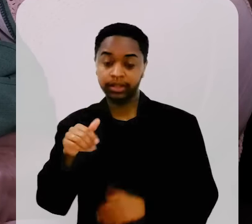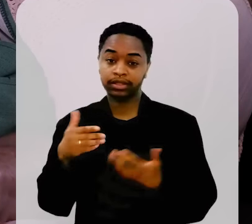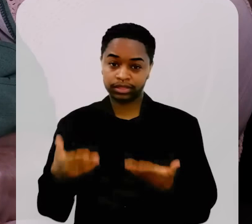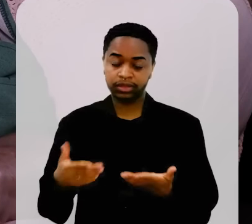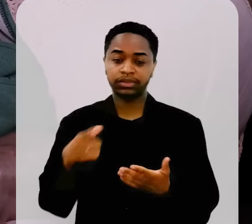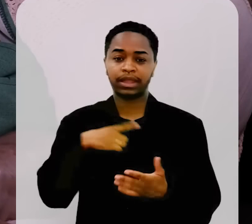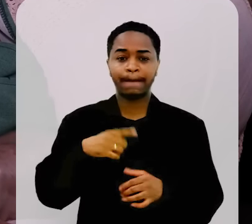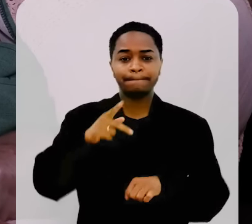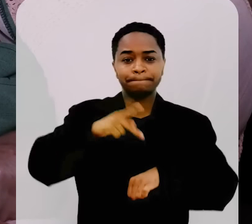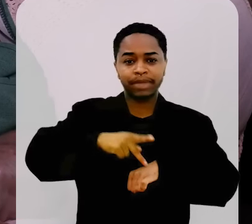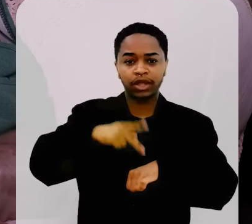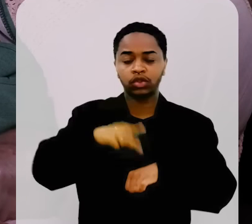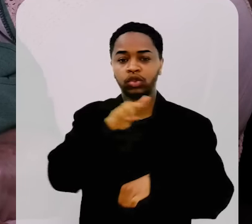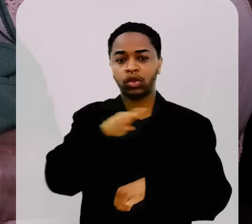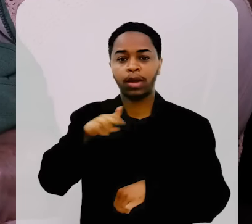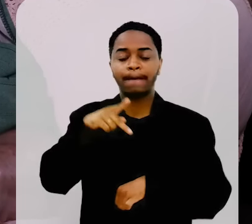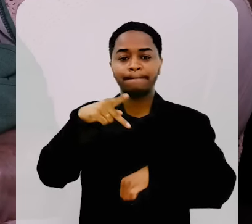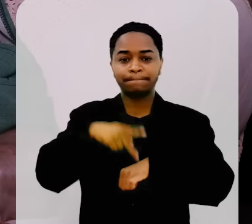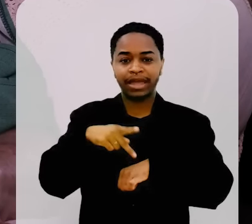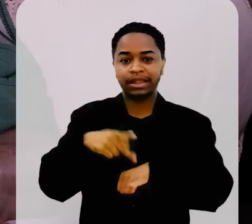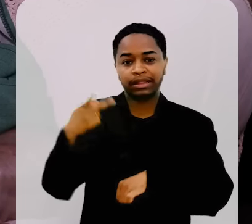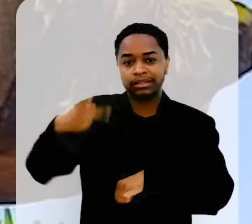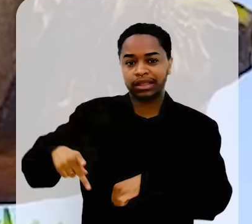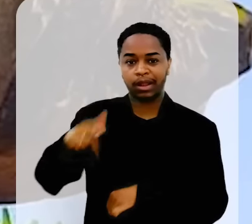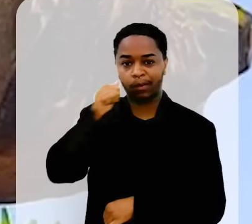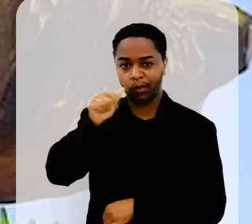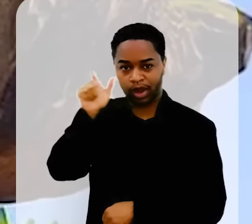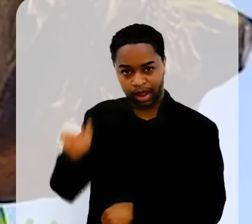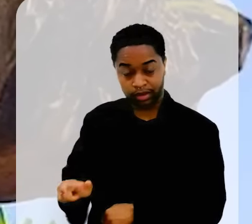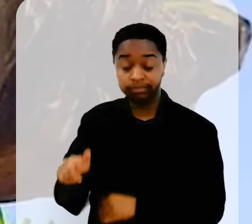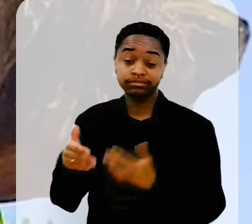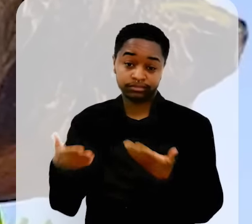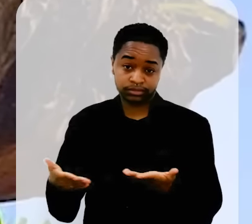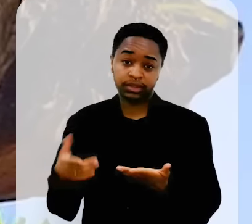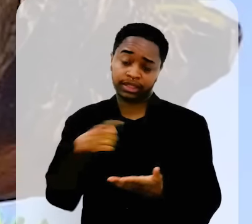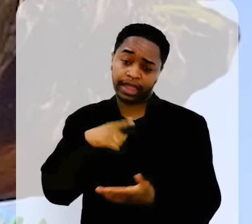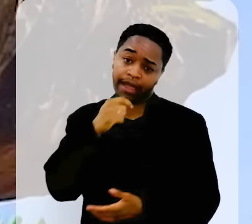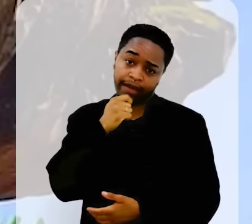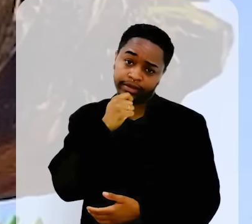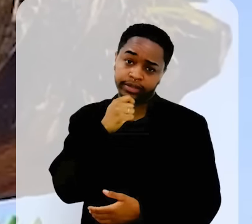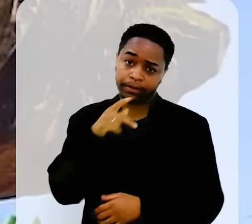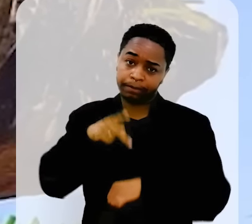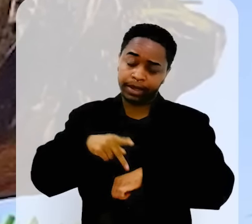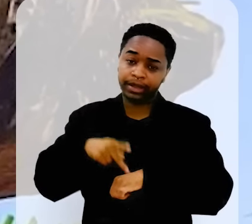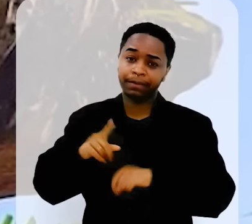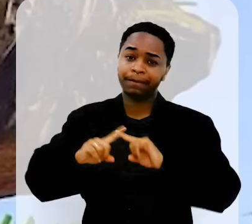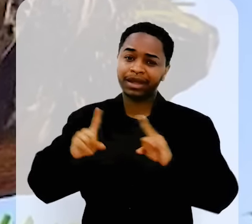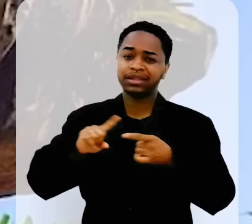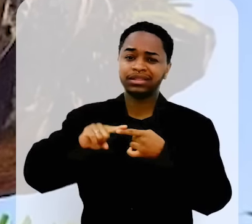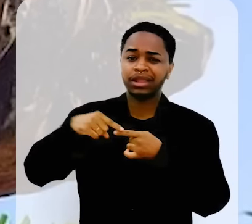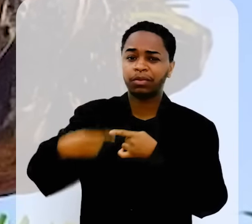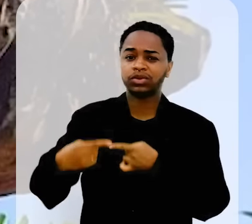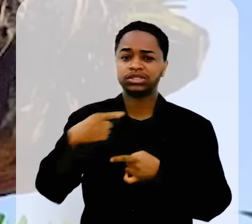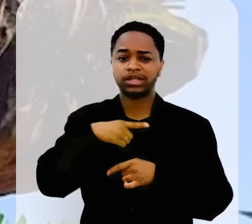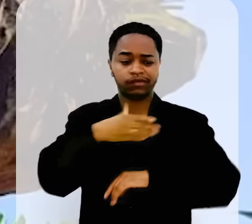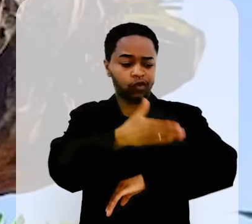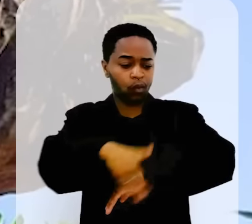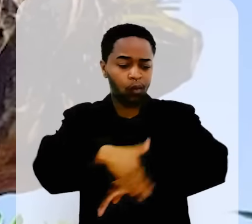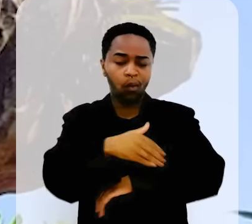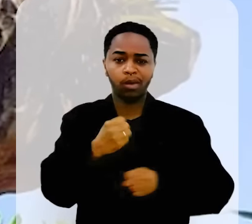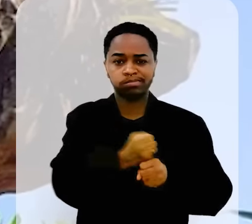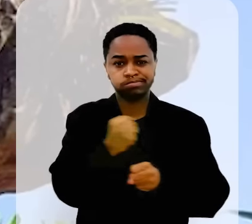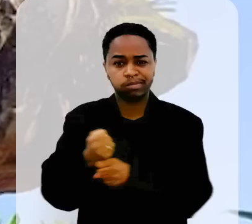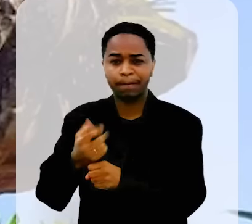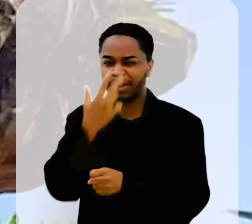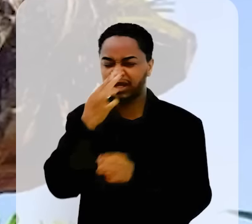E lá em Barra Alegre, na estrada, tem uma pedra chamada Pedra da Chica Cebola. Ainda tem a pedra, mas ela, depois com o